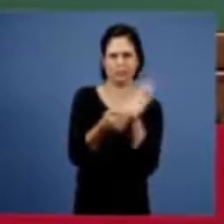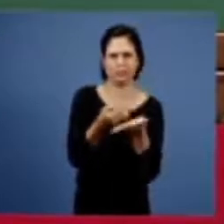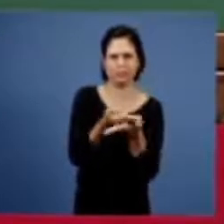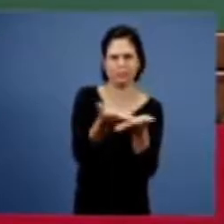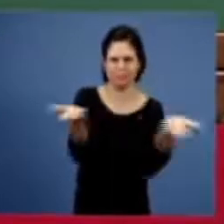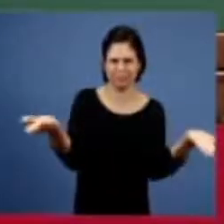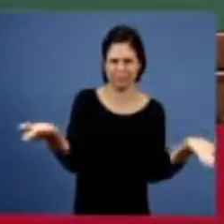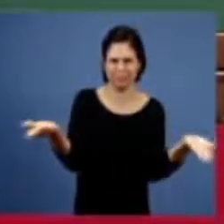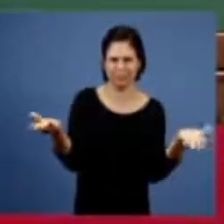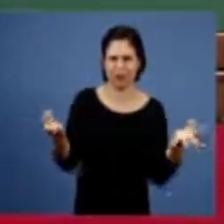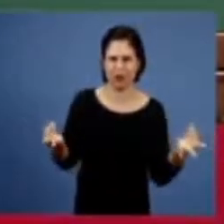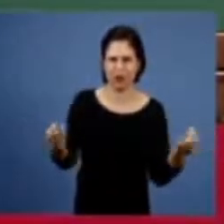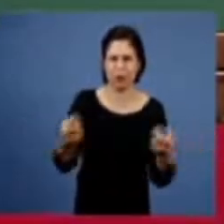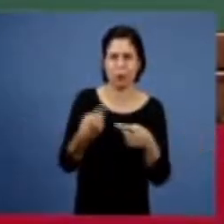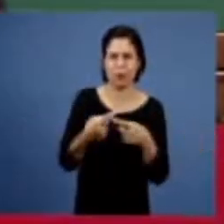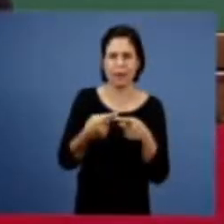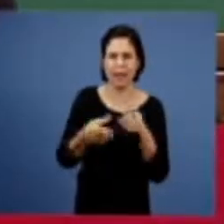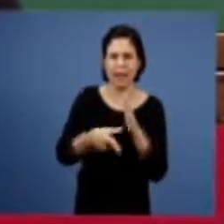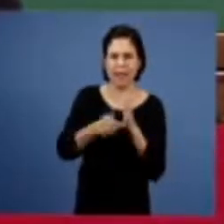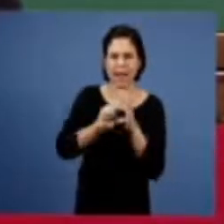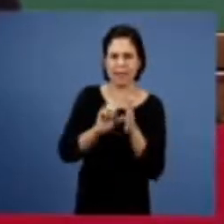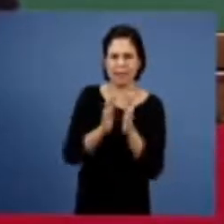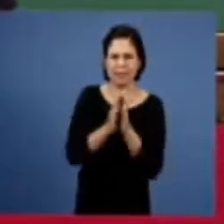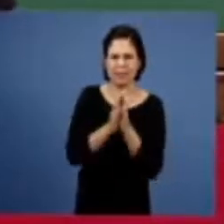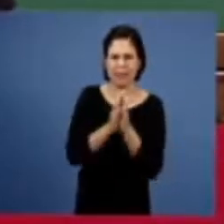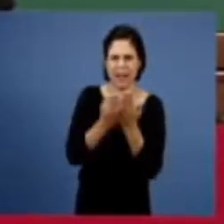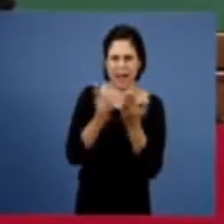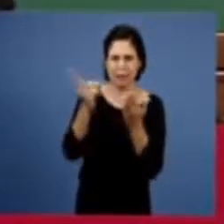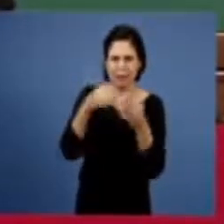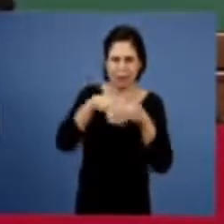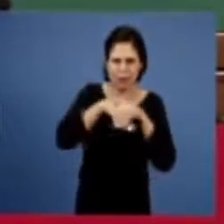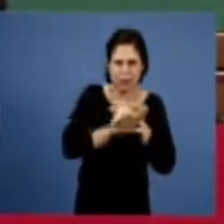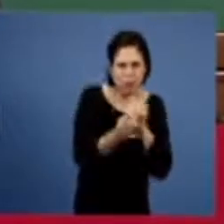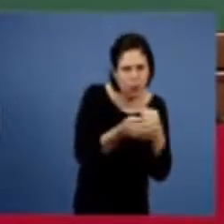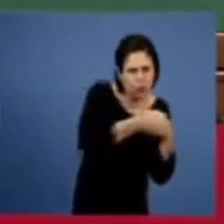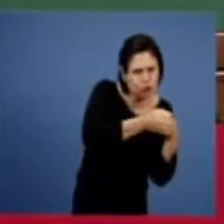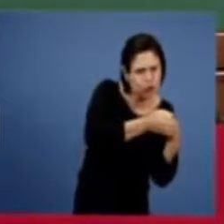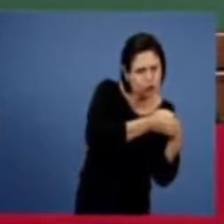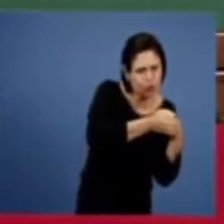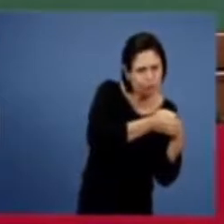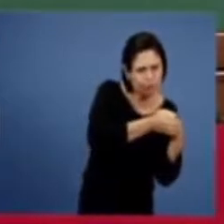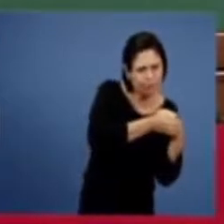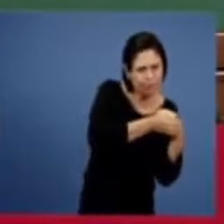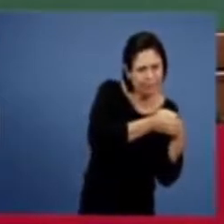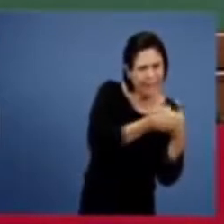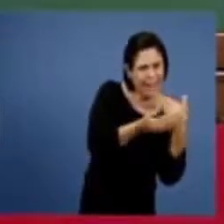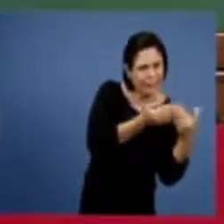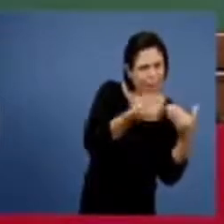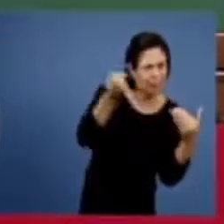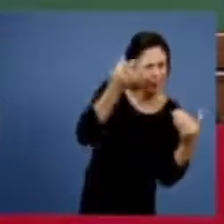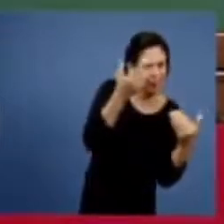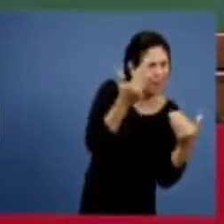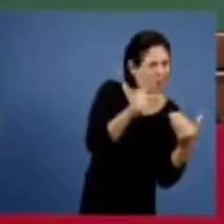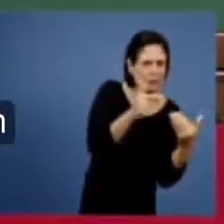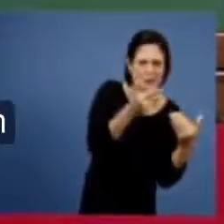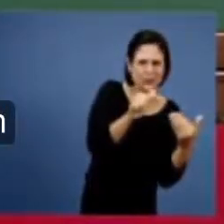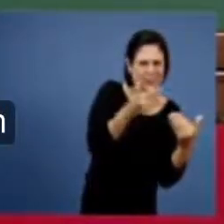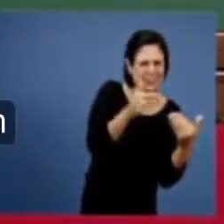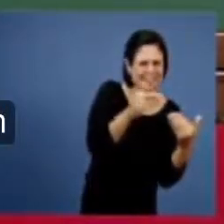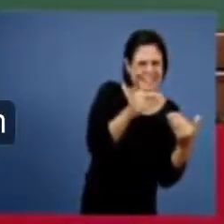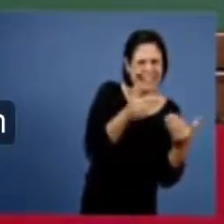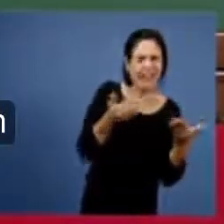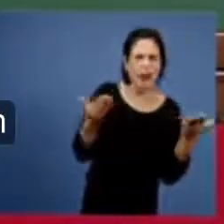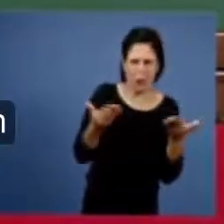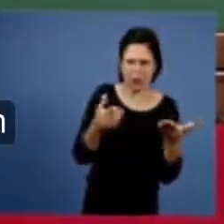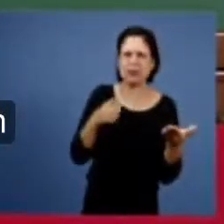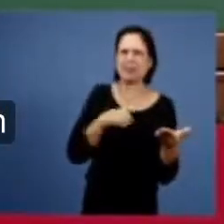palavra que estava oculta estava escondida e não tinha mais tão revelação veio chegando até os nossos dias